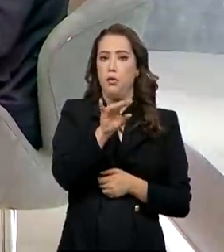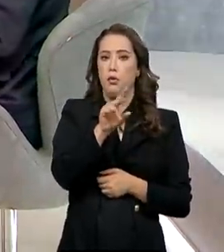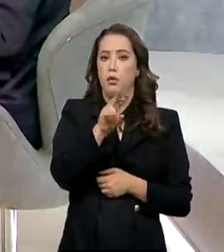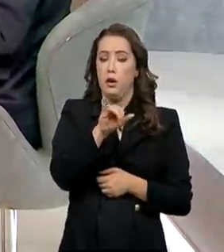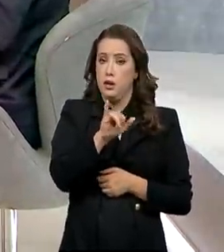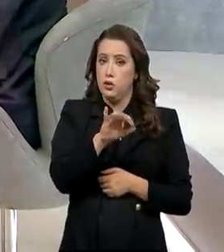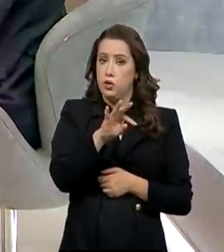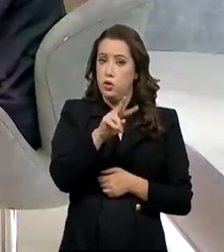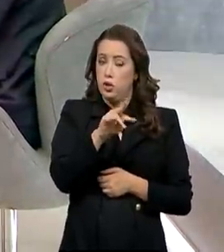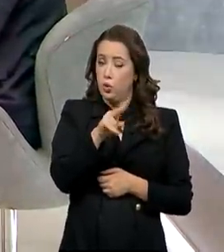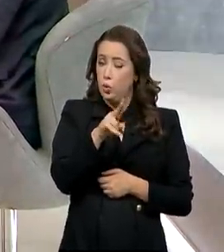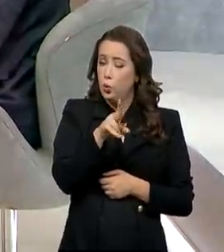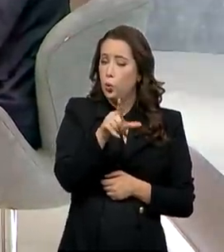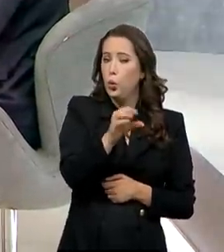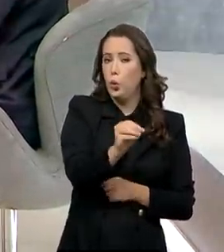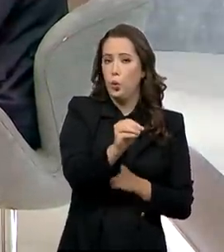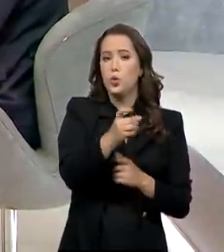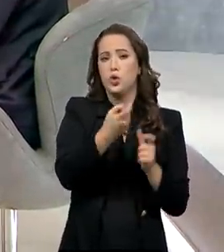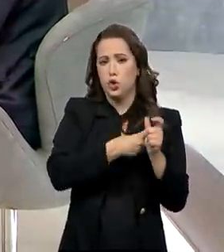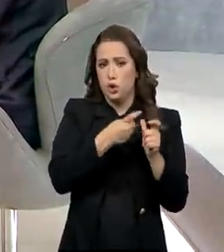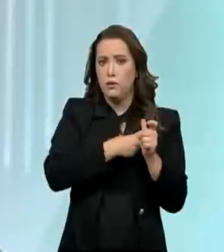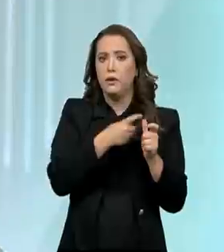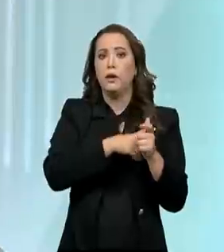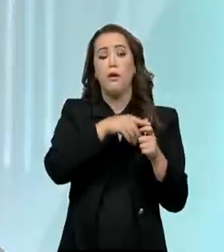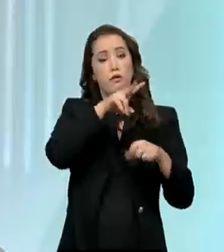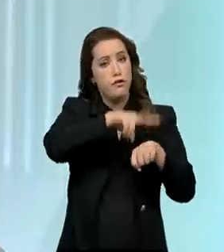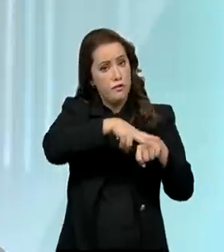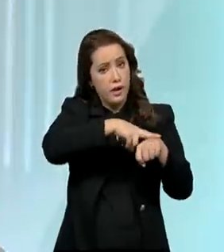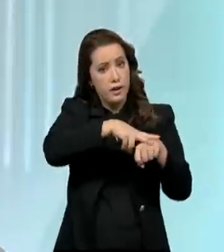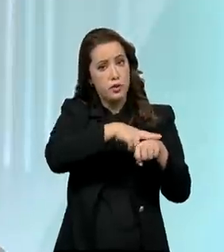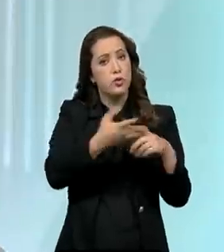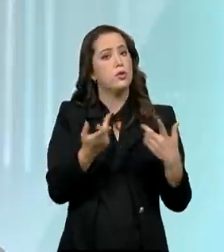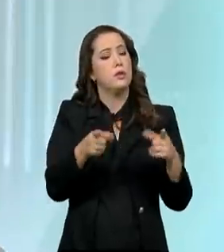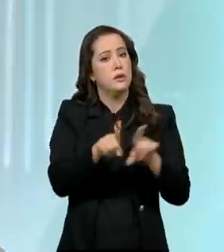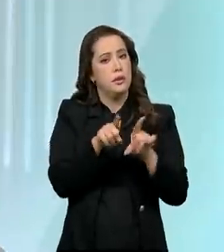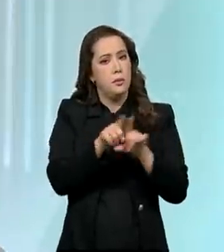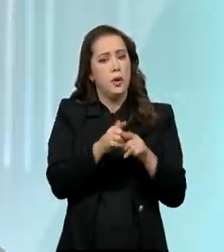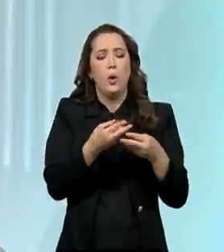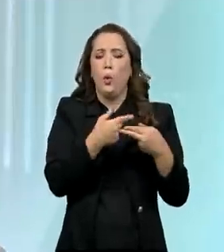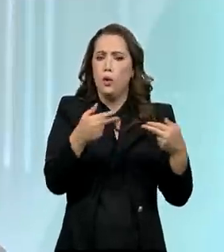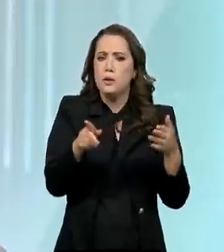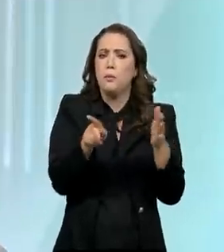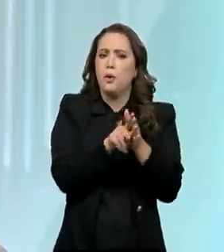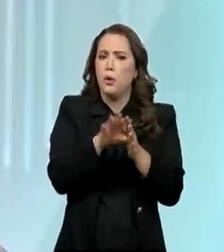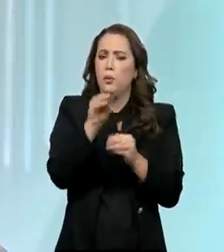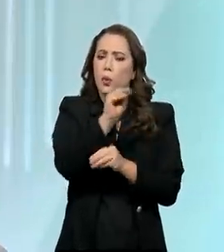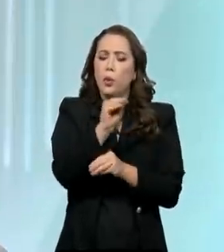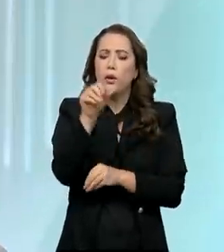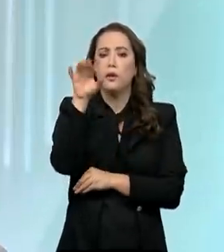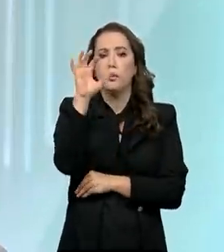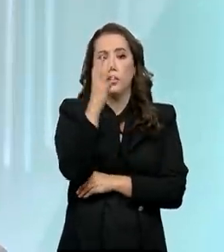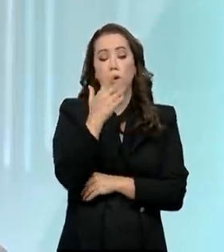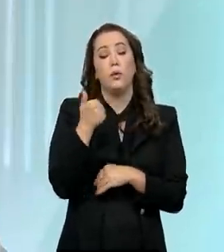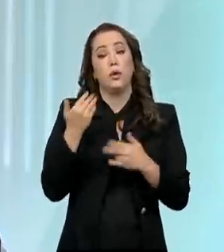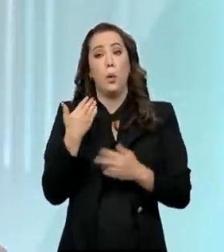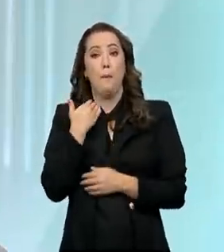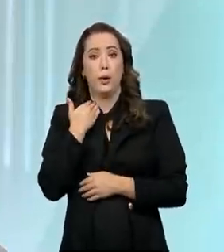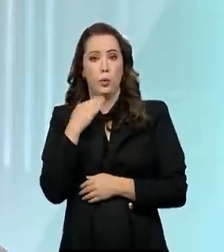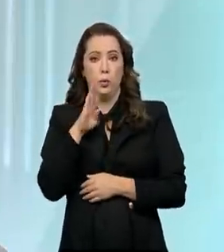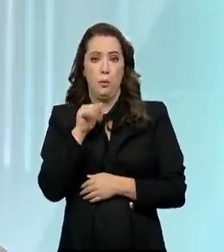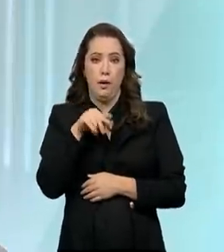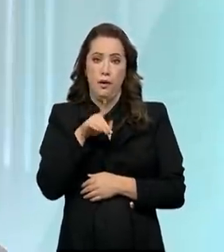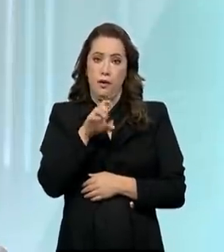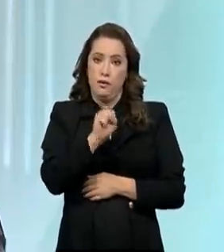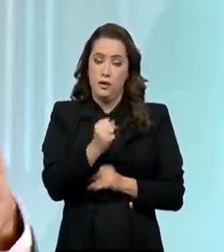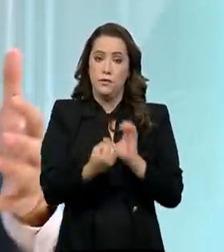corrente e a gente vai negociar e produzir também ativo ambiental. Então, o banco vai criar produtos, desenvolver